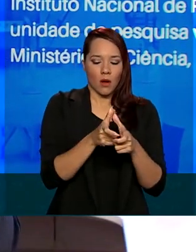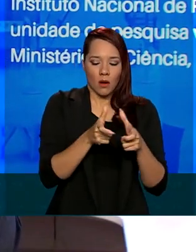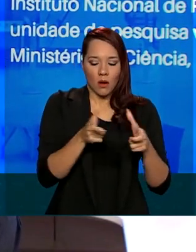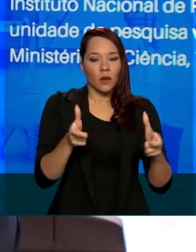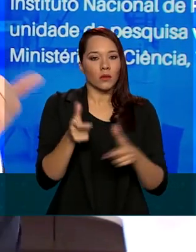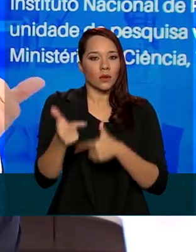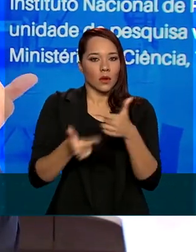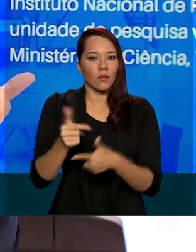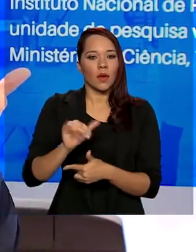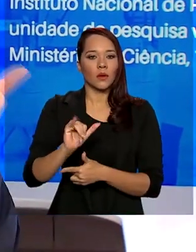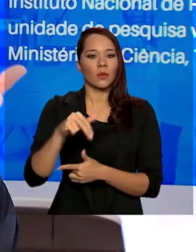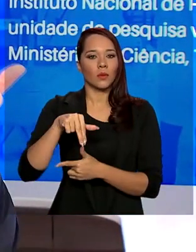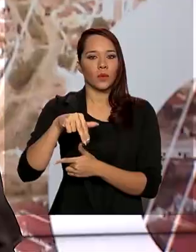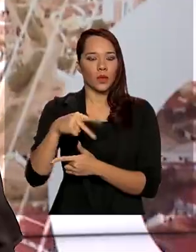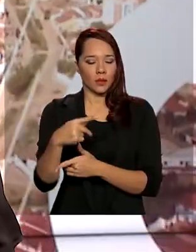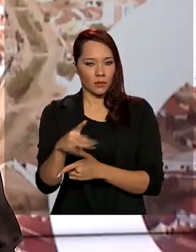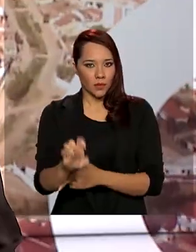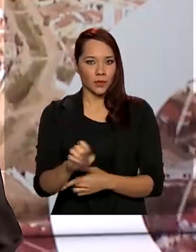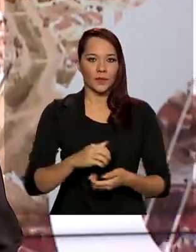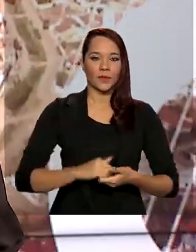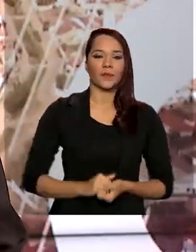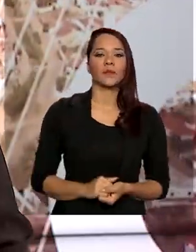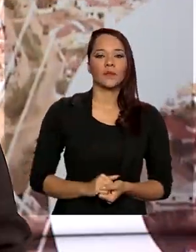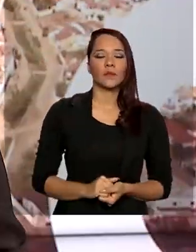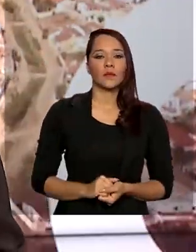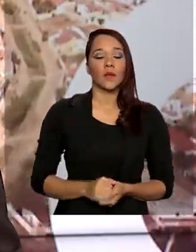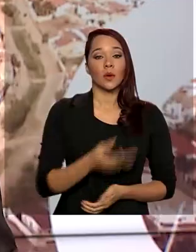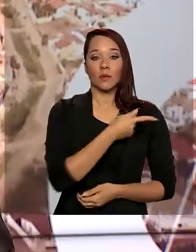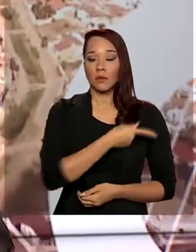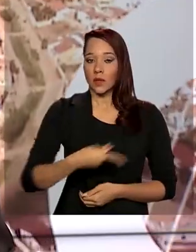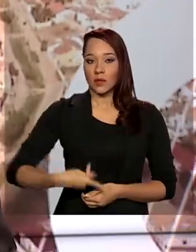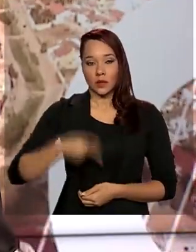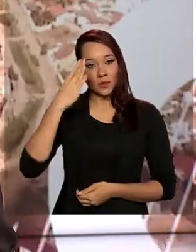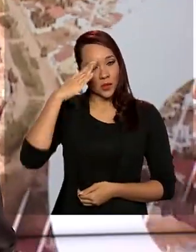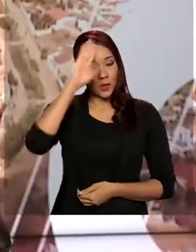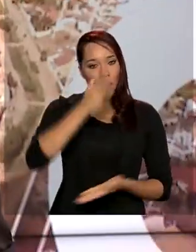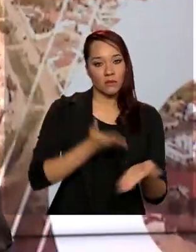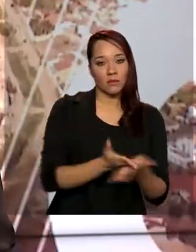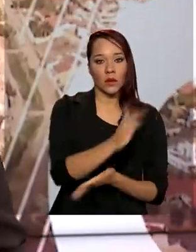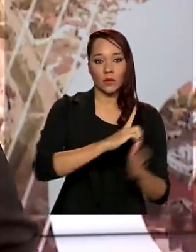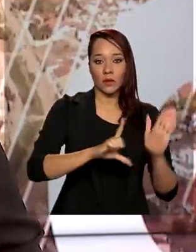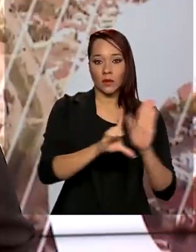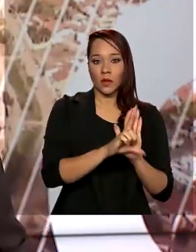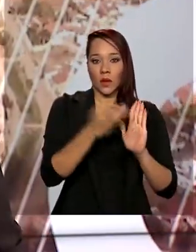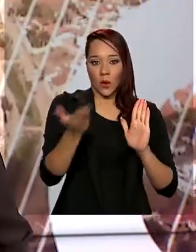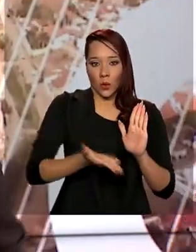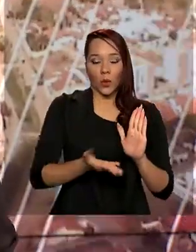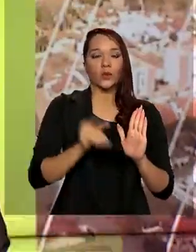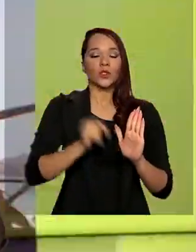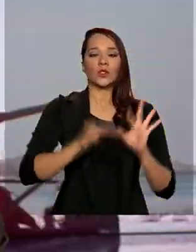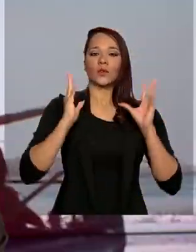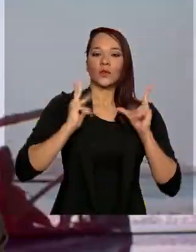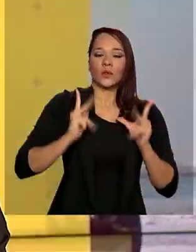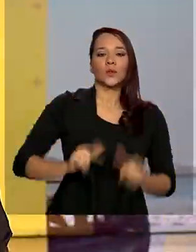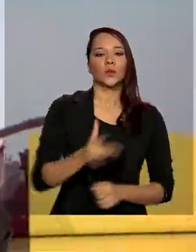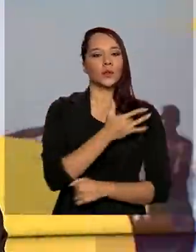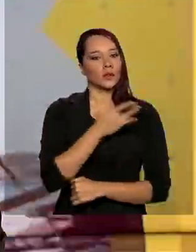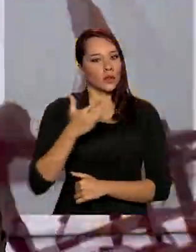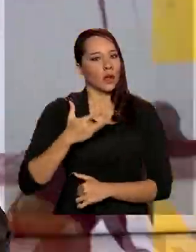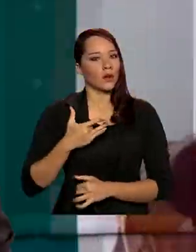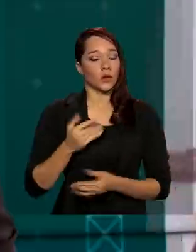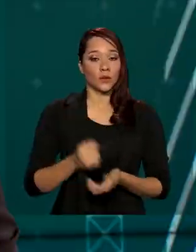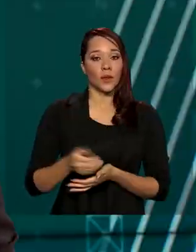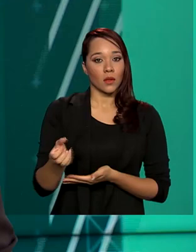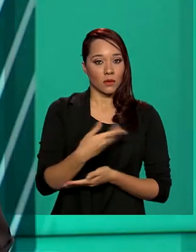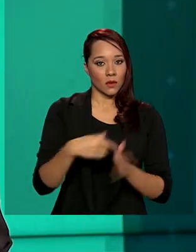funções do INPE. O presidente Jair Bolsonaro sanciona hoje o marco legal do saneamento básico. A